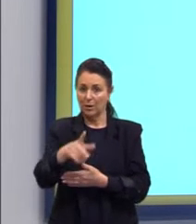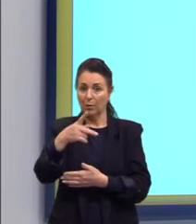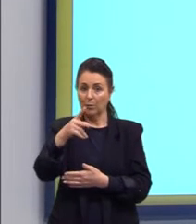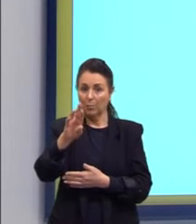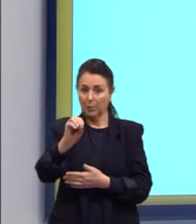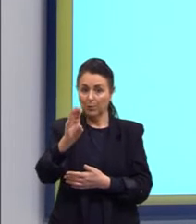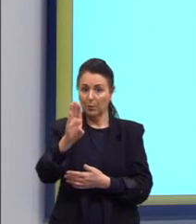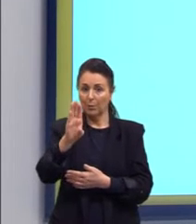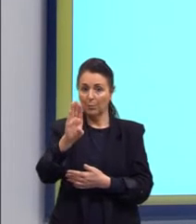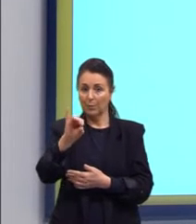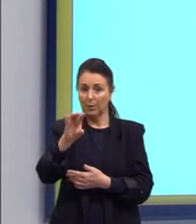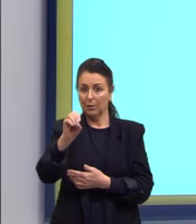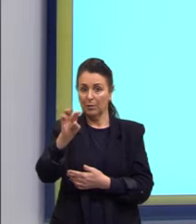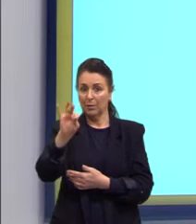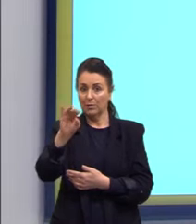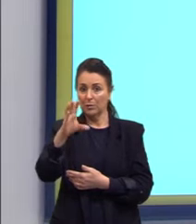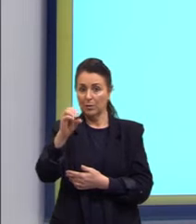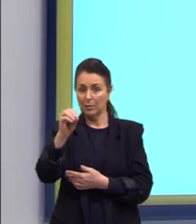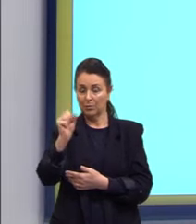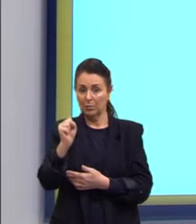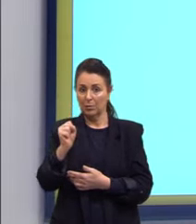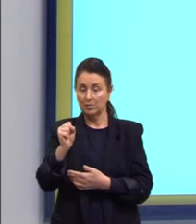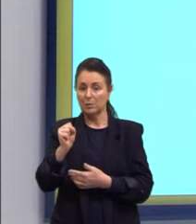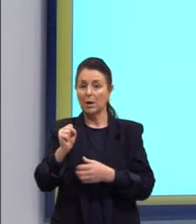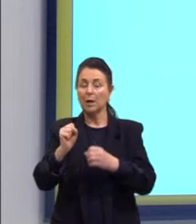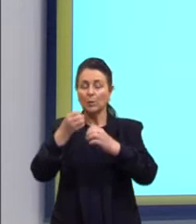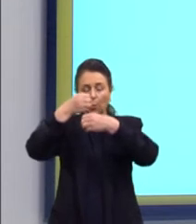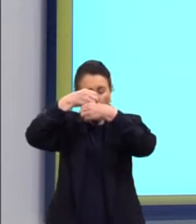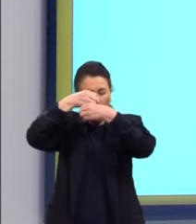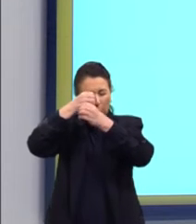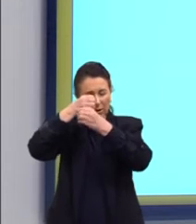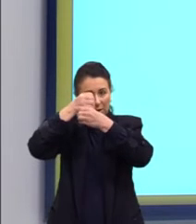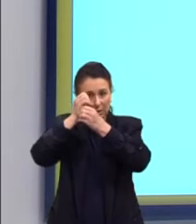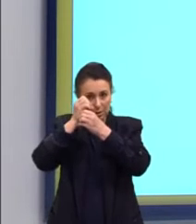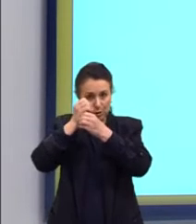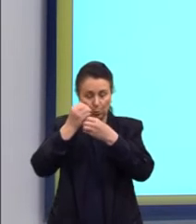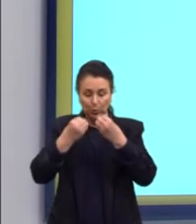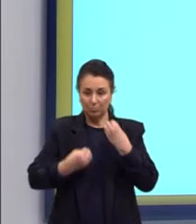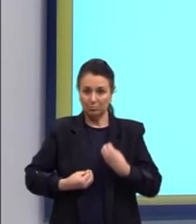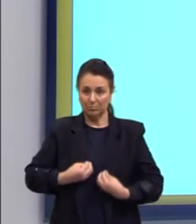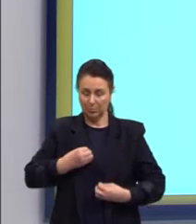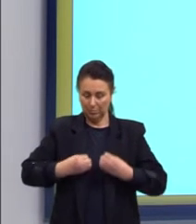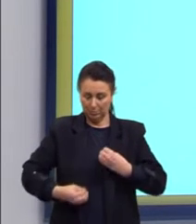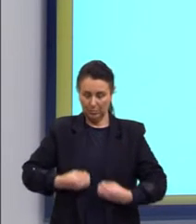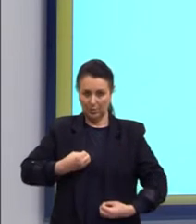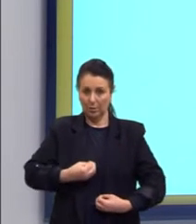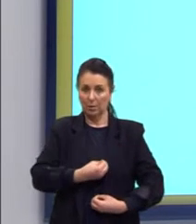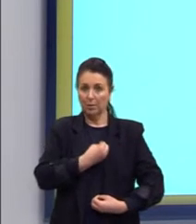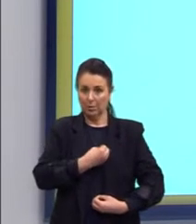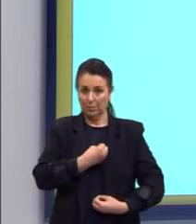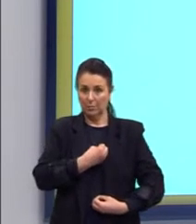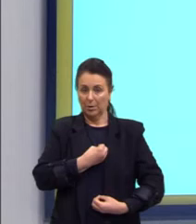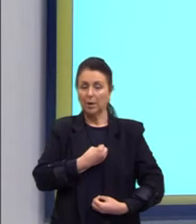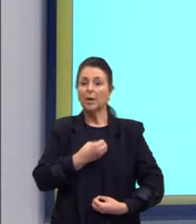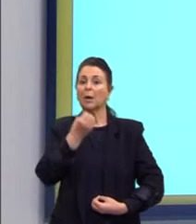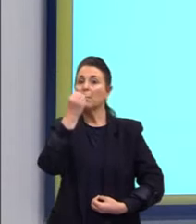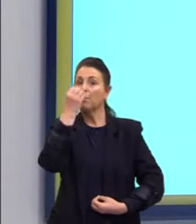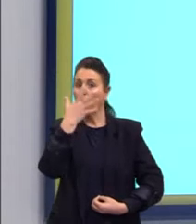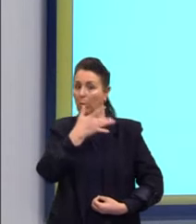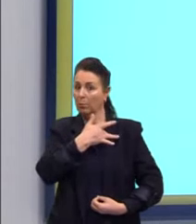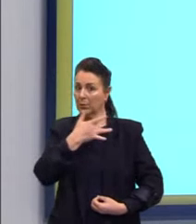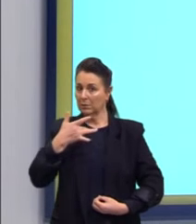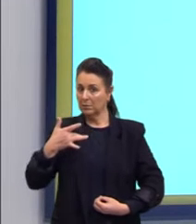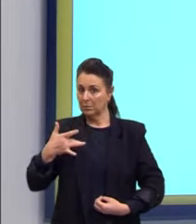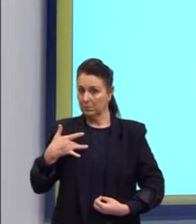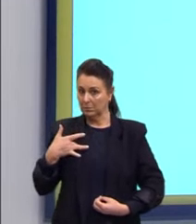Probióticos são organismos vivos utilizados na promoção da saúde. O que é